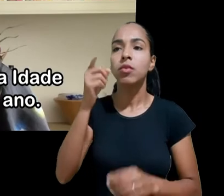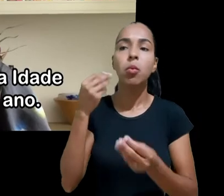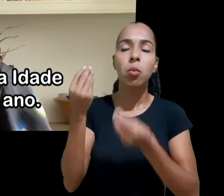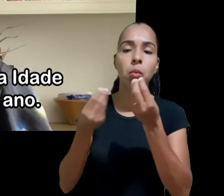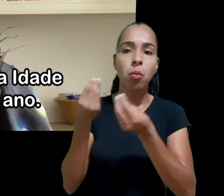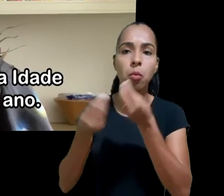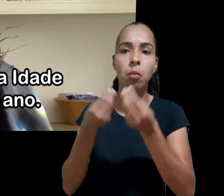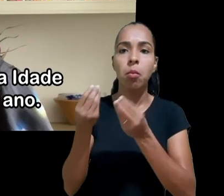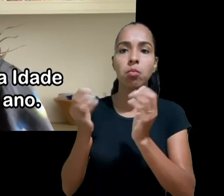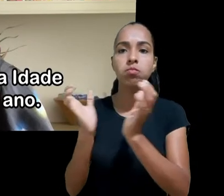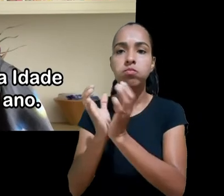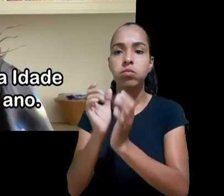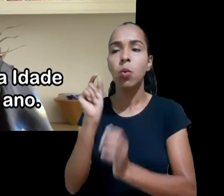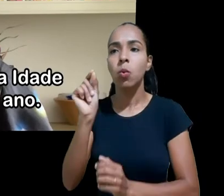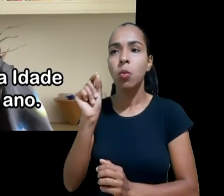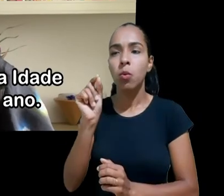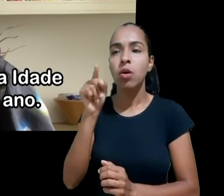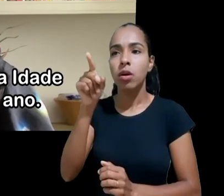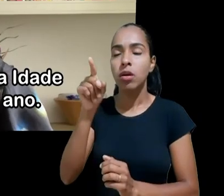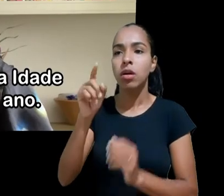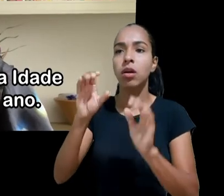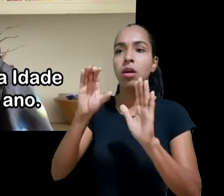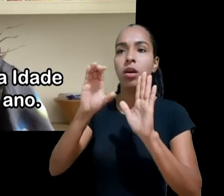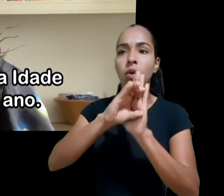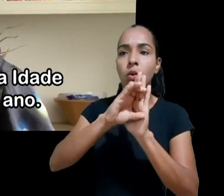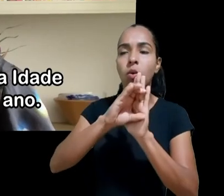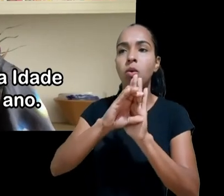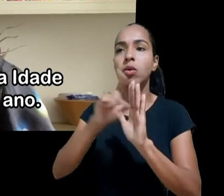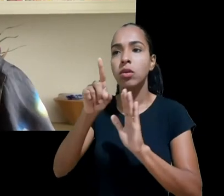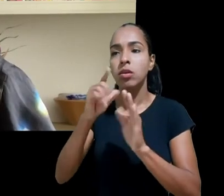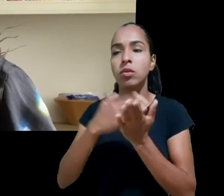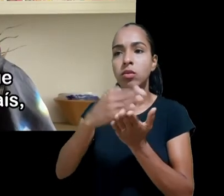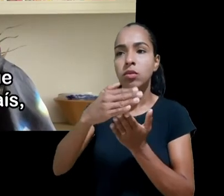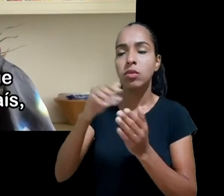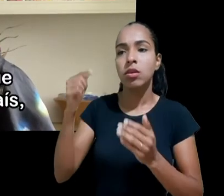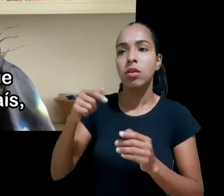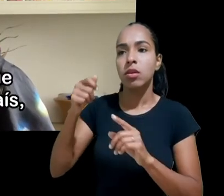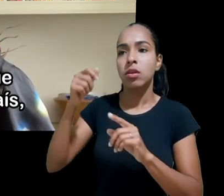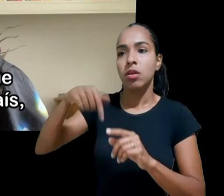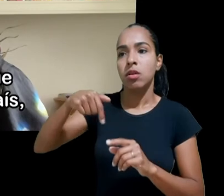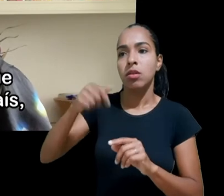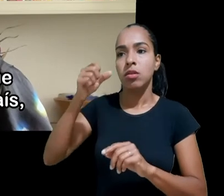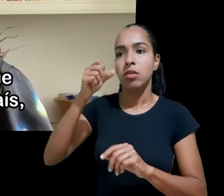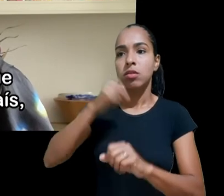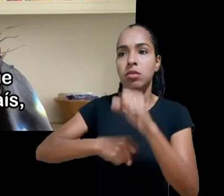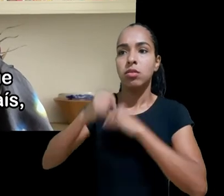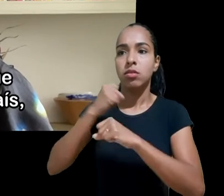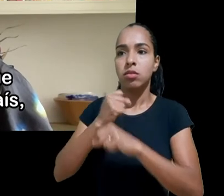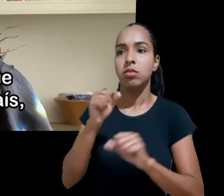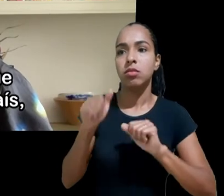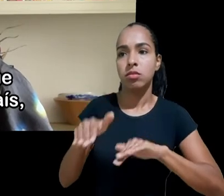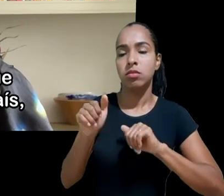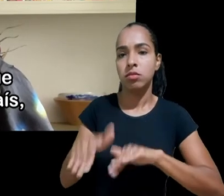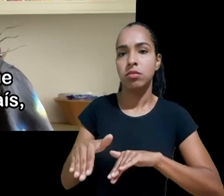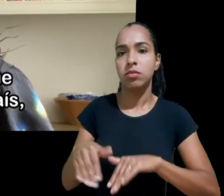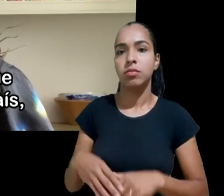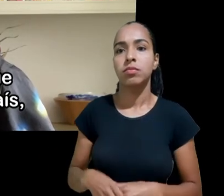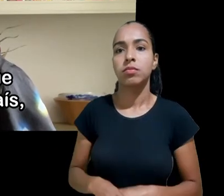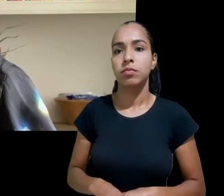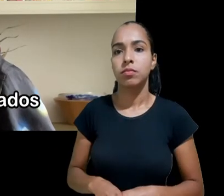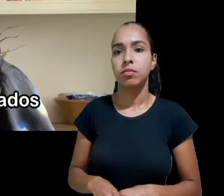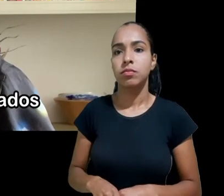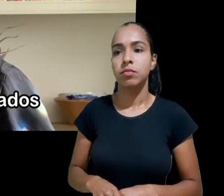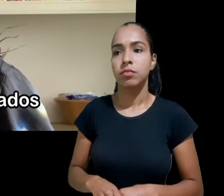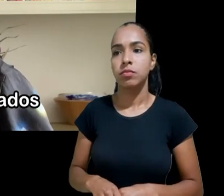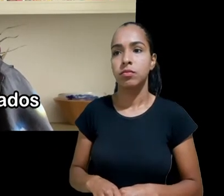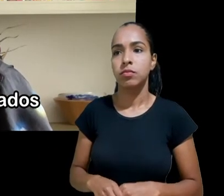apropriado para a idade passou a valer em setembro desse ano segundo esse código que segue a lei de proteção de dados do